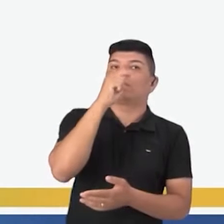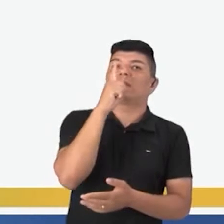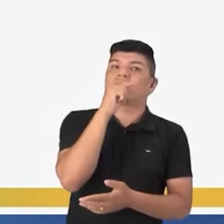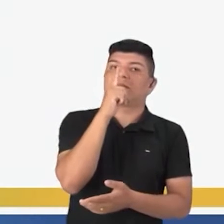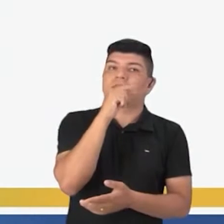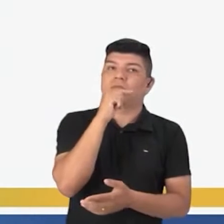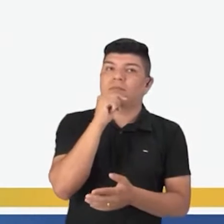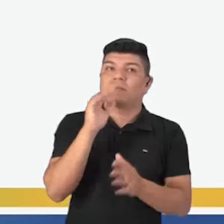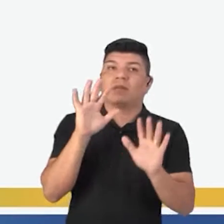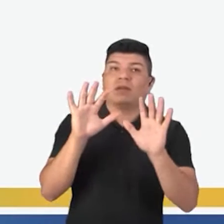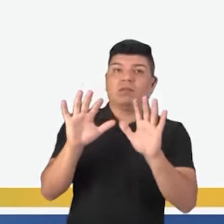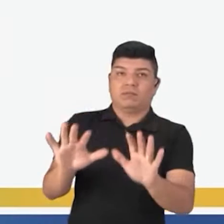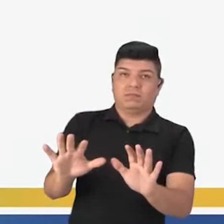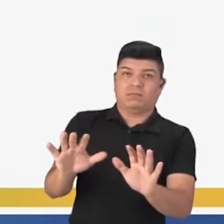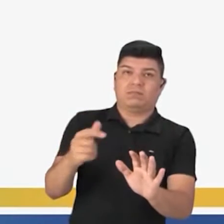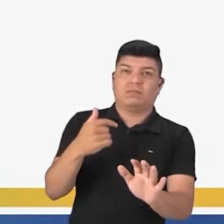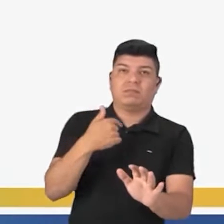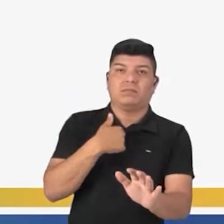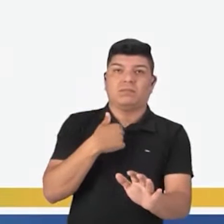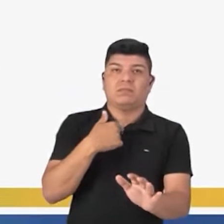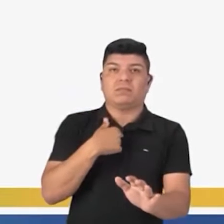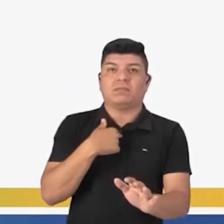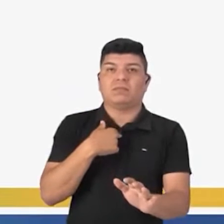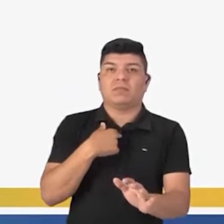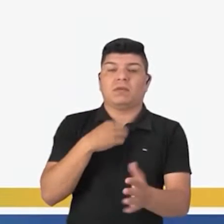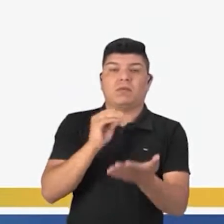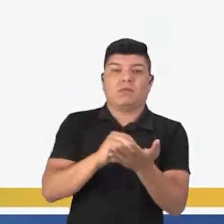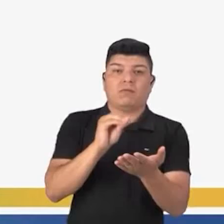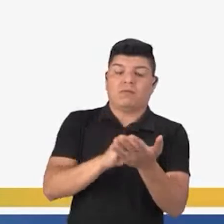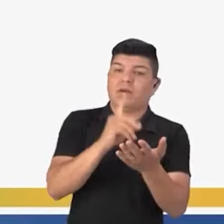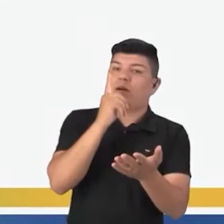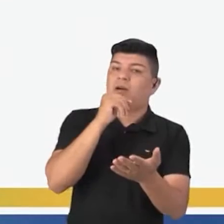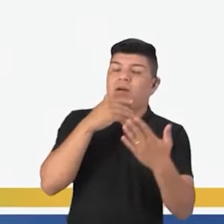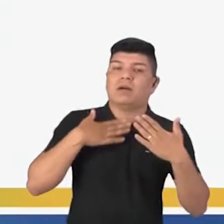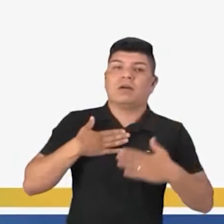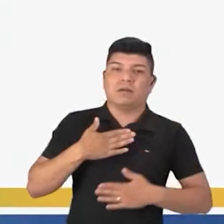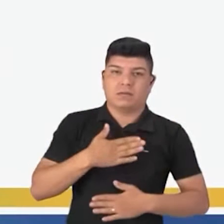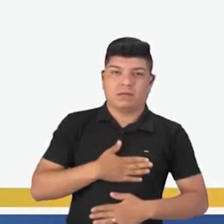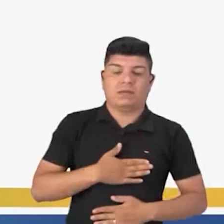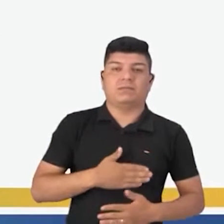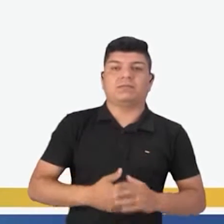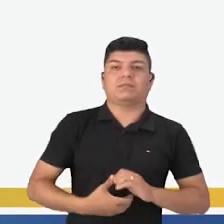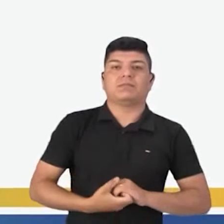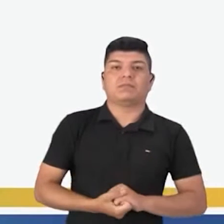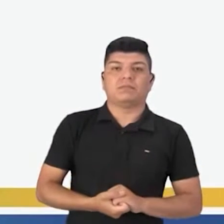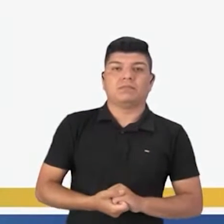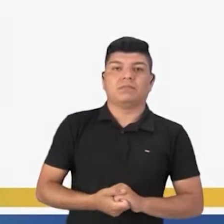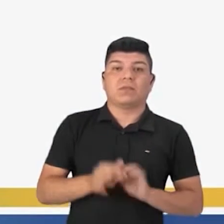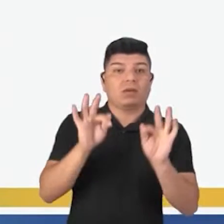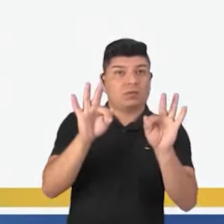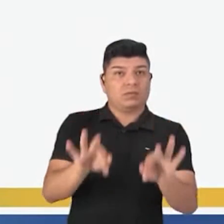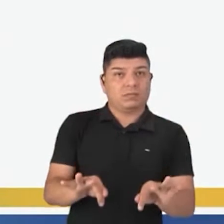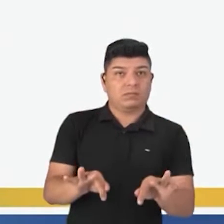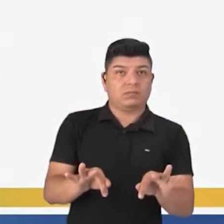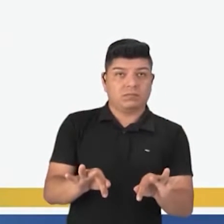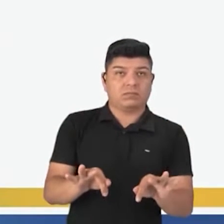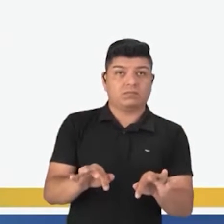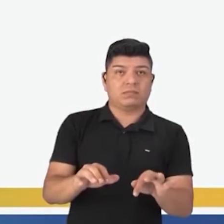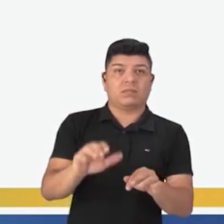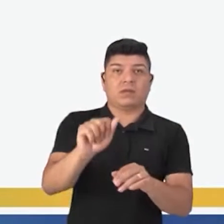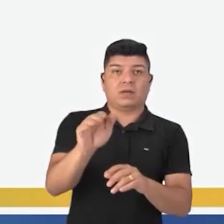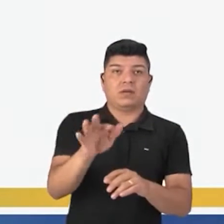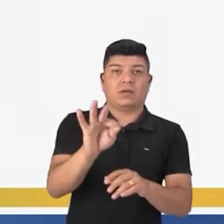Eu bebo água, a fim de que não fique desidratado. Olha a finalidade.